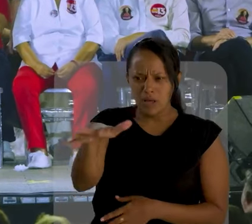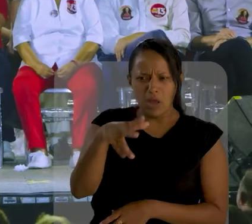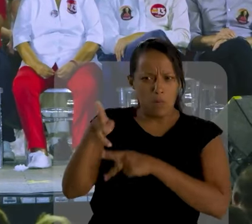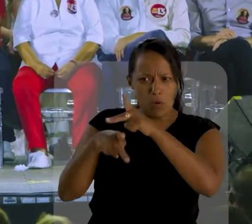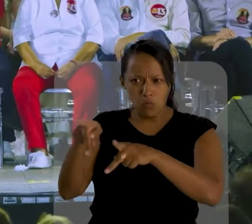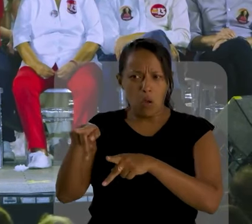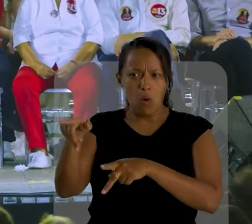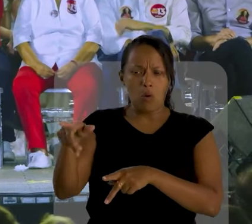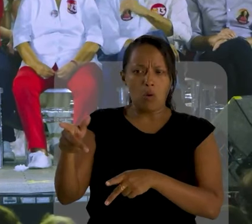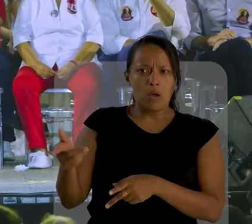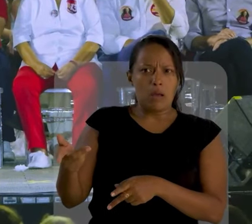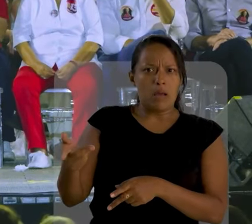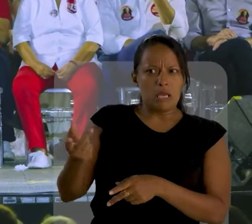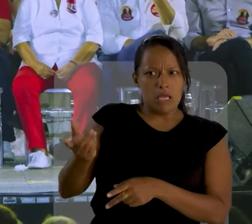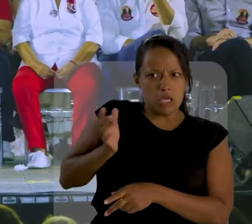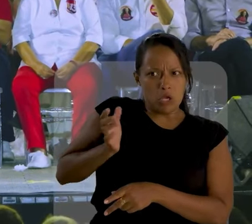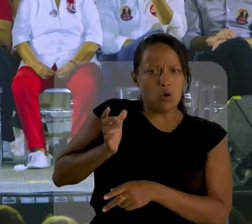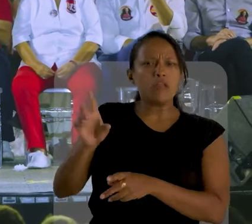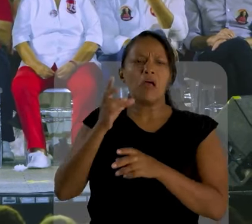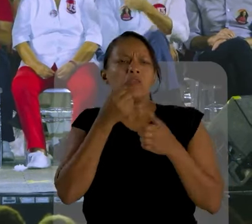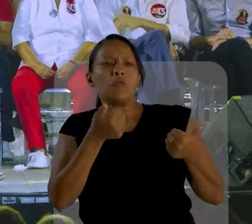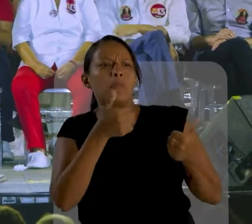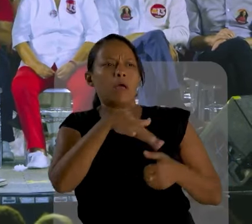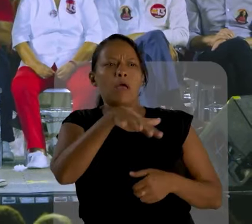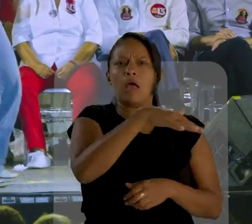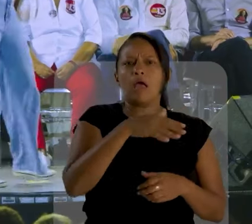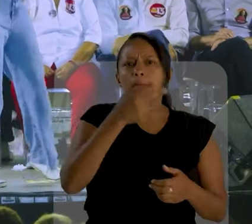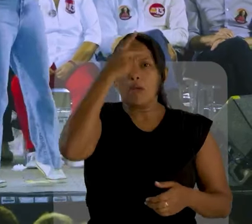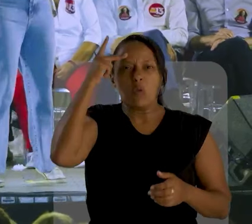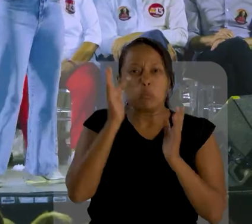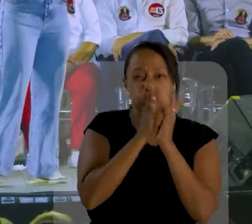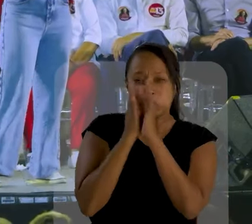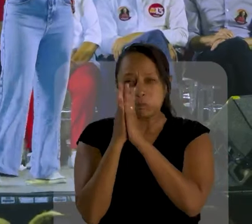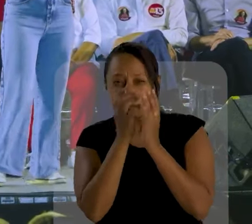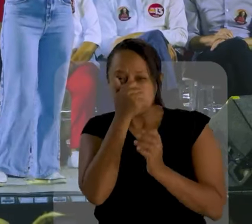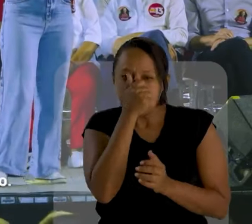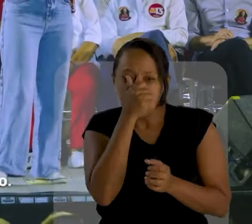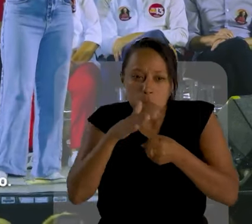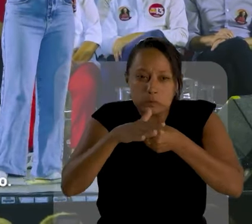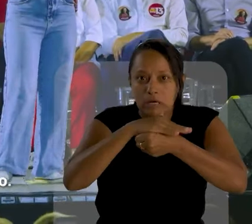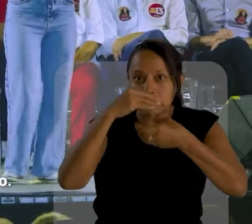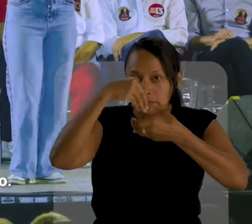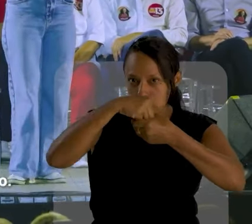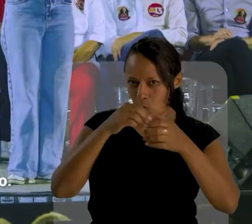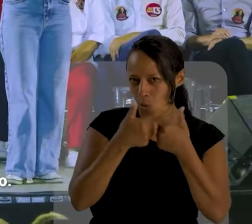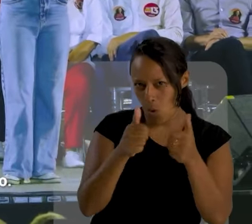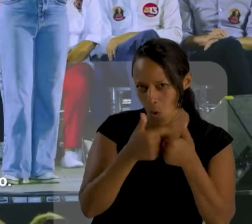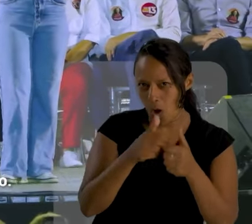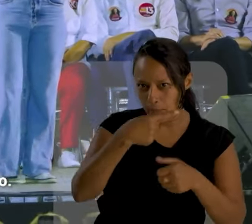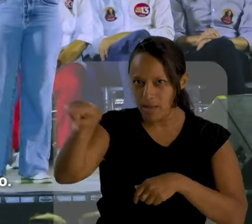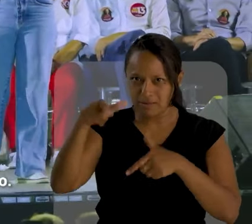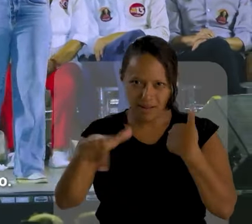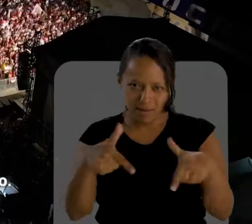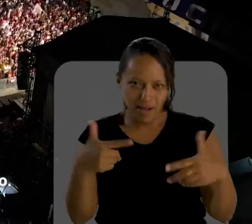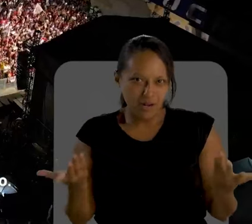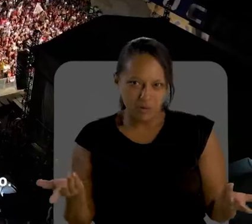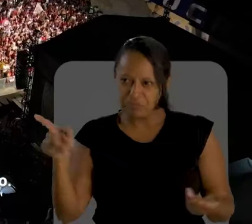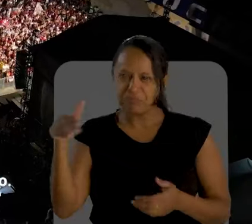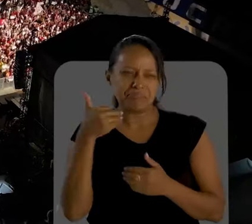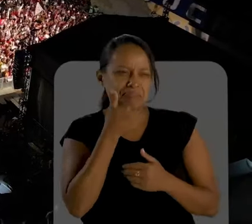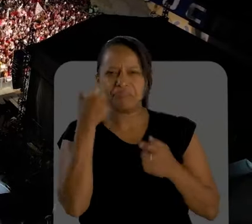esse pessoal está tudo bem se o povo trabalhador ficar feito sardinha numa lata dentro de um ônibus para ir para o trabalho.